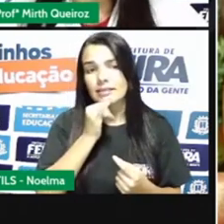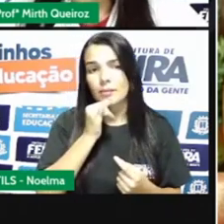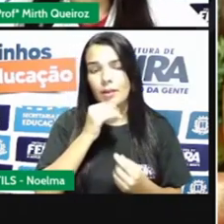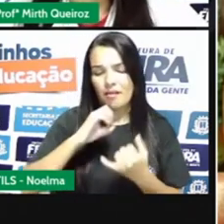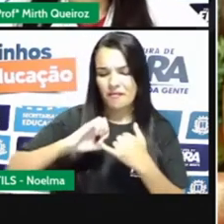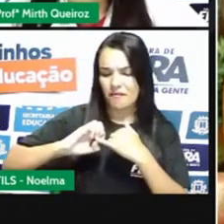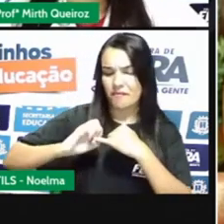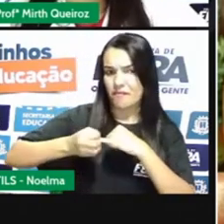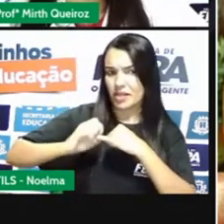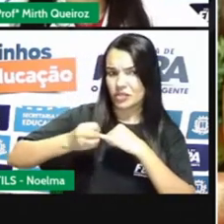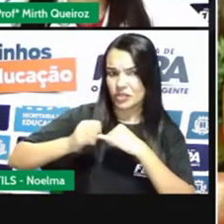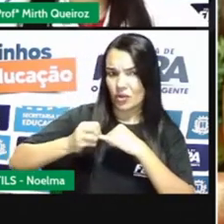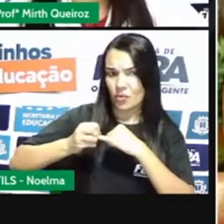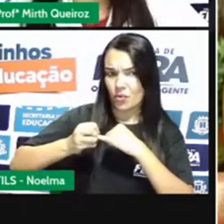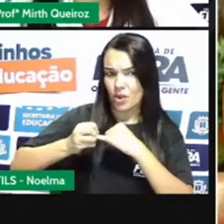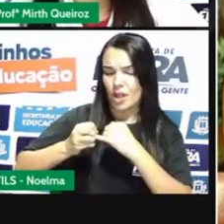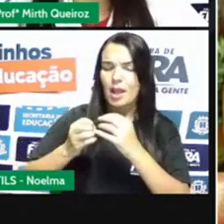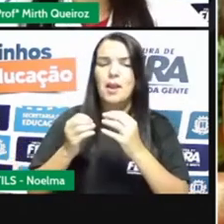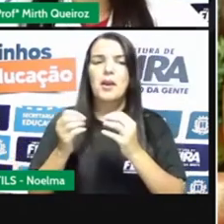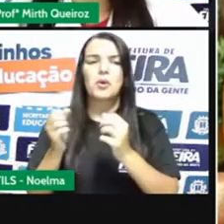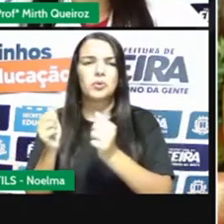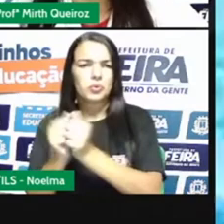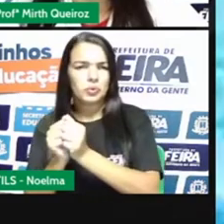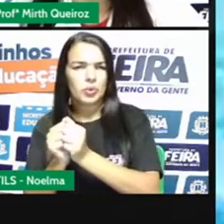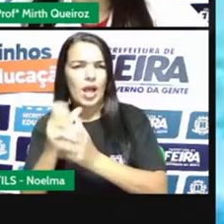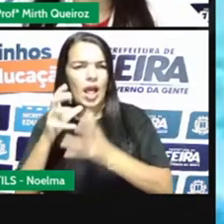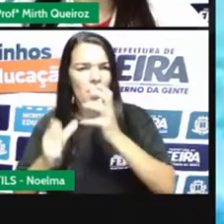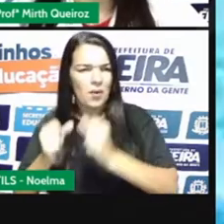quê? Porque ele não iria se dissolver.